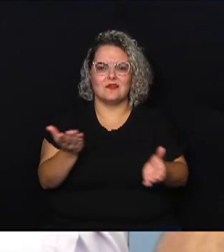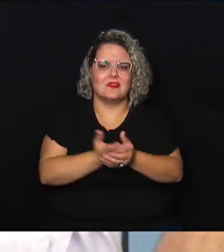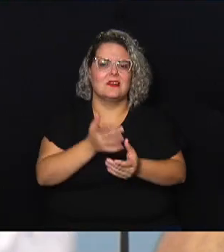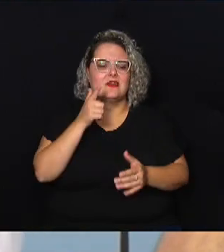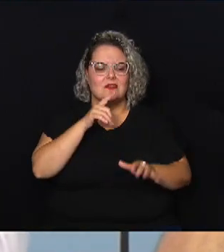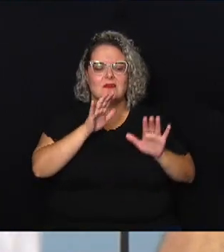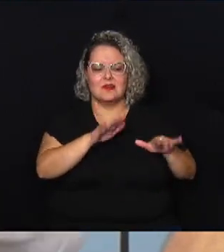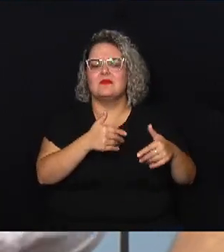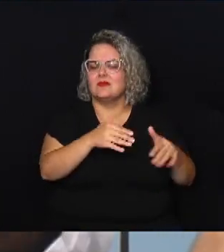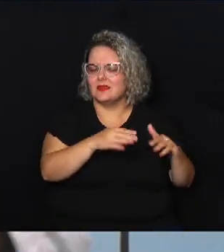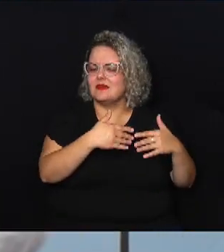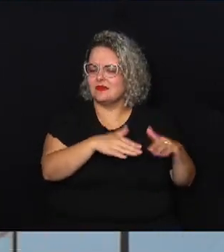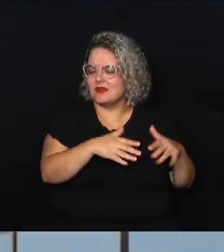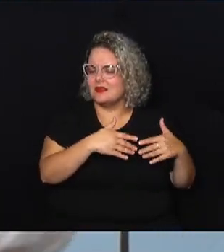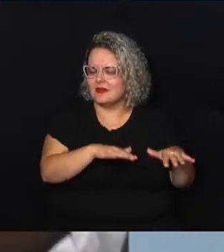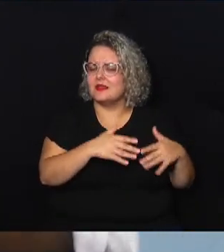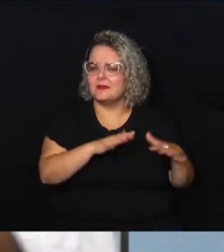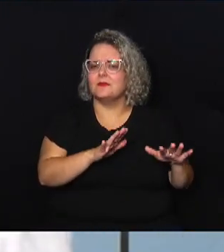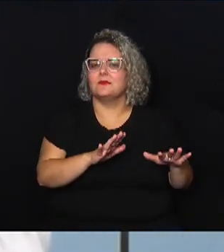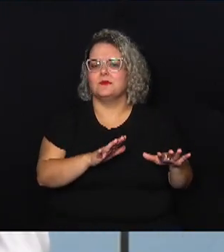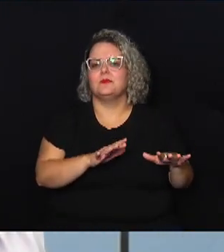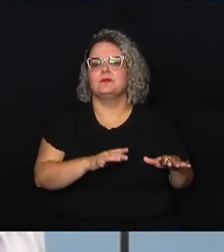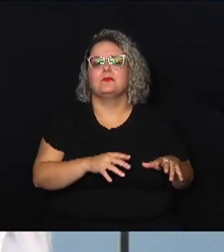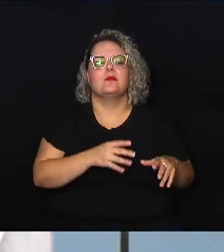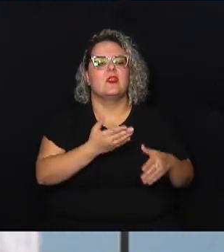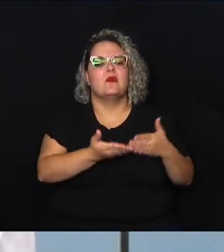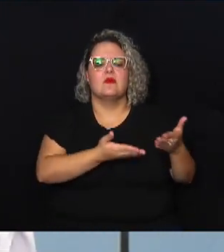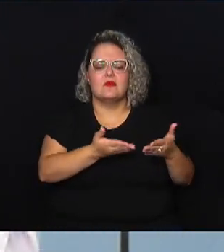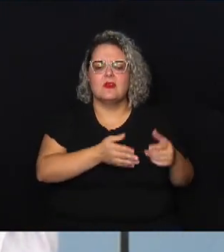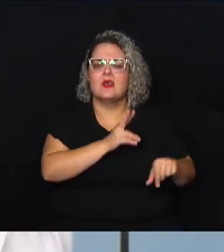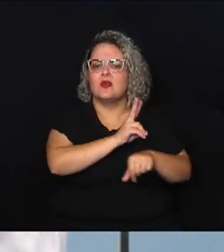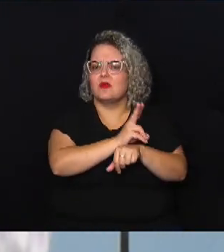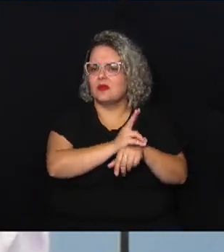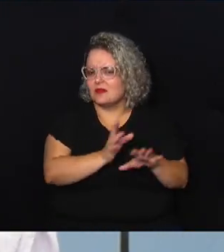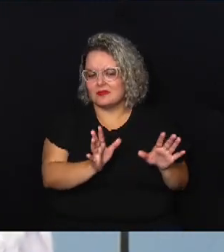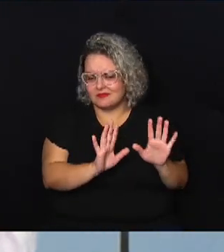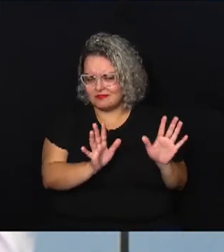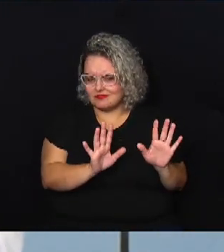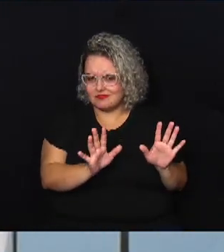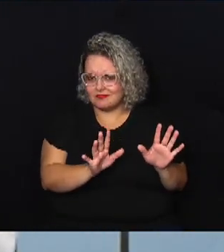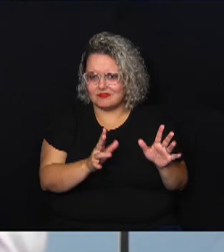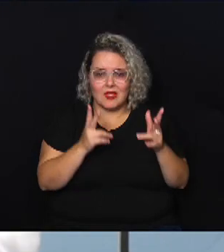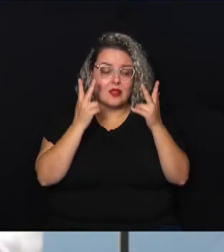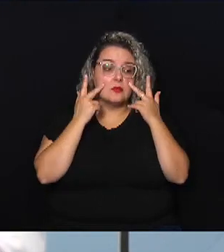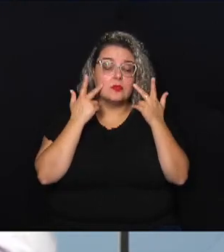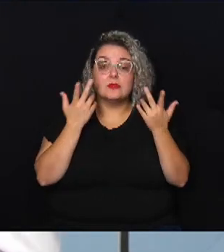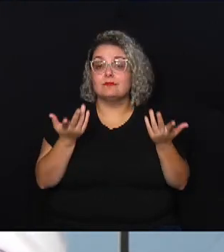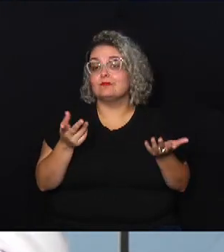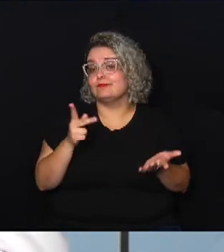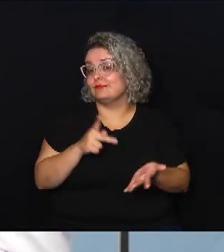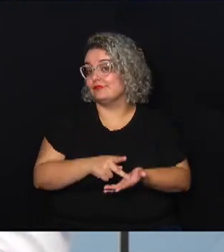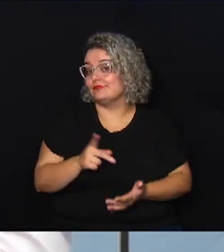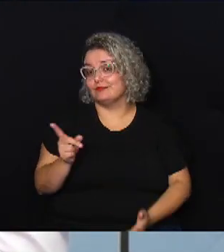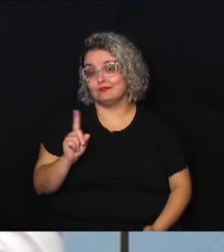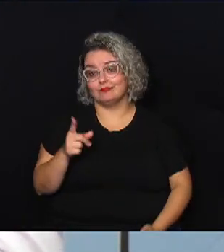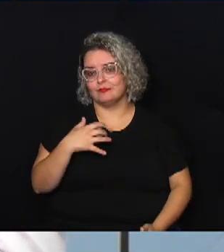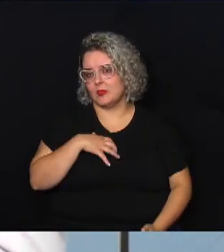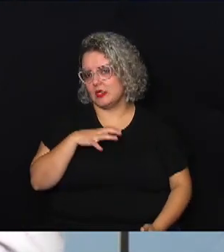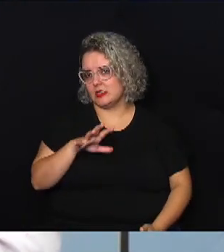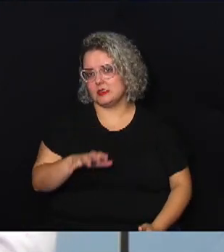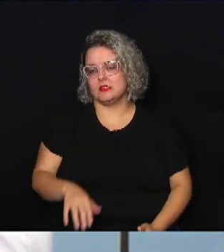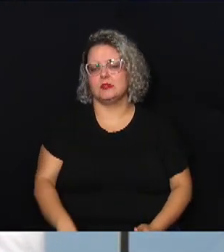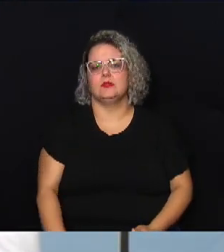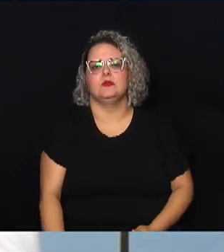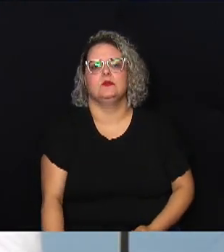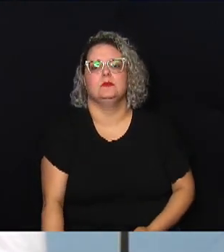não, vai ficando vai tomando conta de tudo não vai dar nada e na verdade a gente sabe que não é dessa forma quem